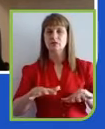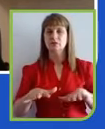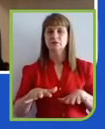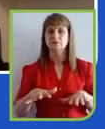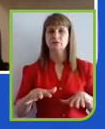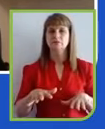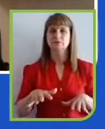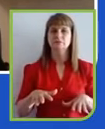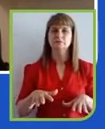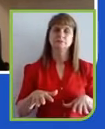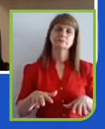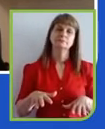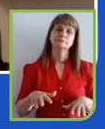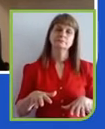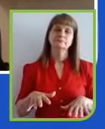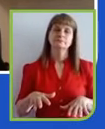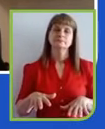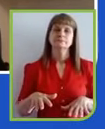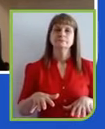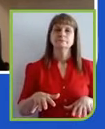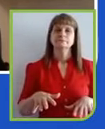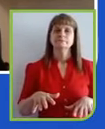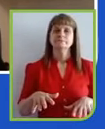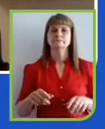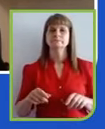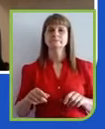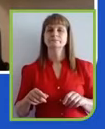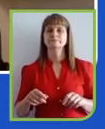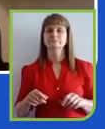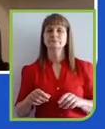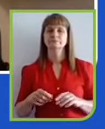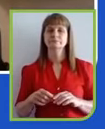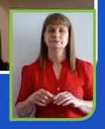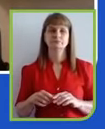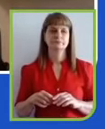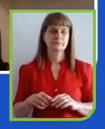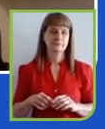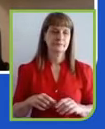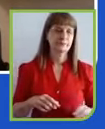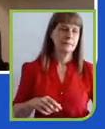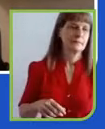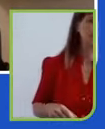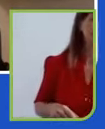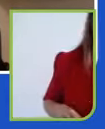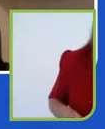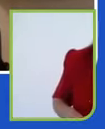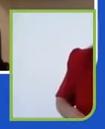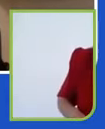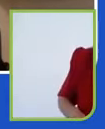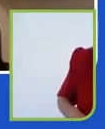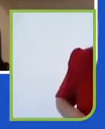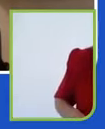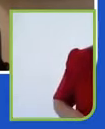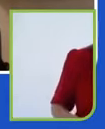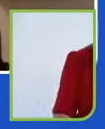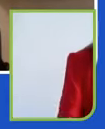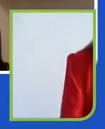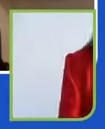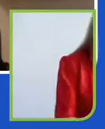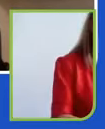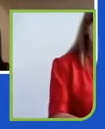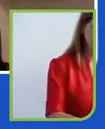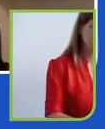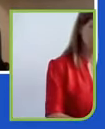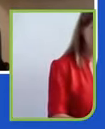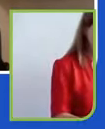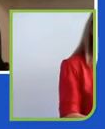a apresentar dados a respeito disso. Mas eu gostaria de levar a reflexão a